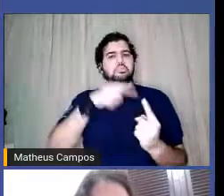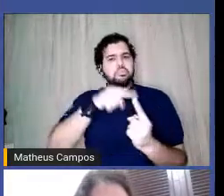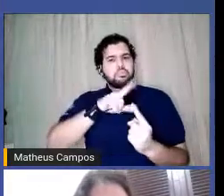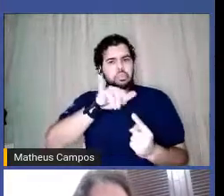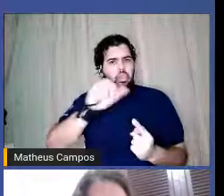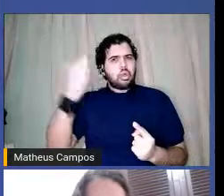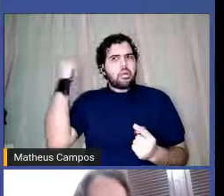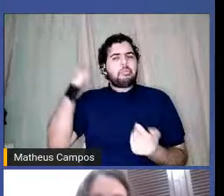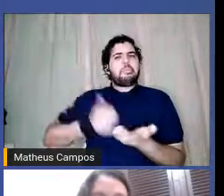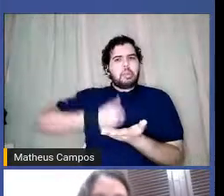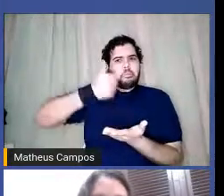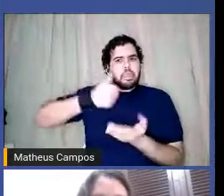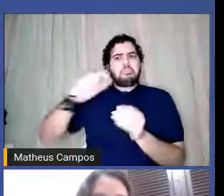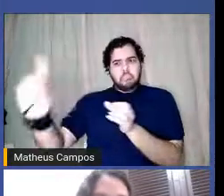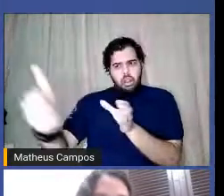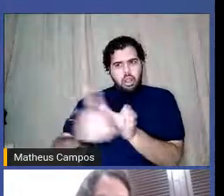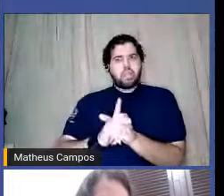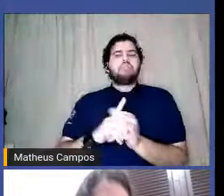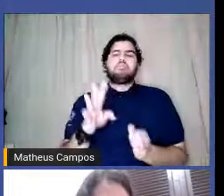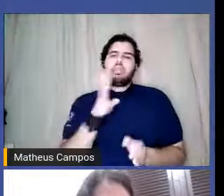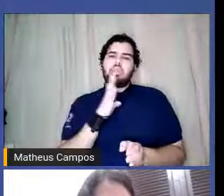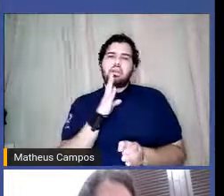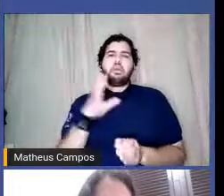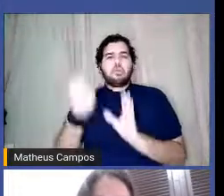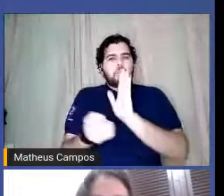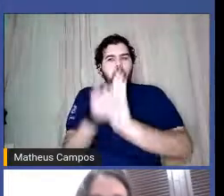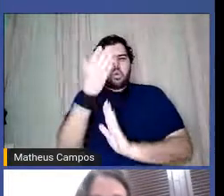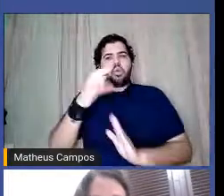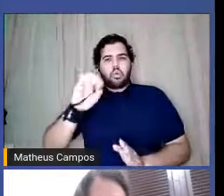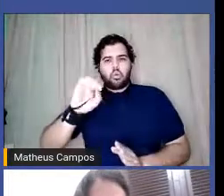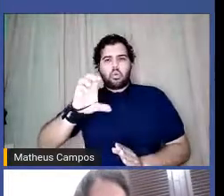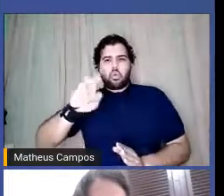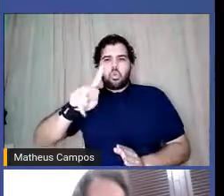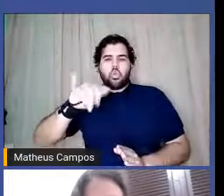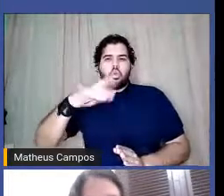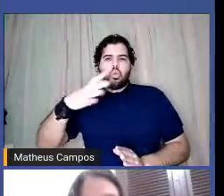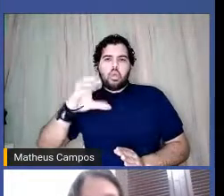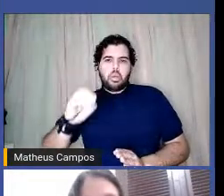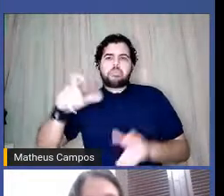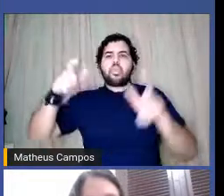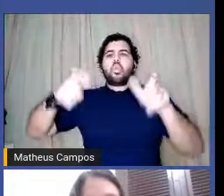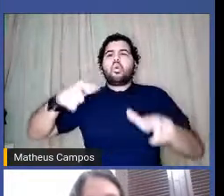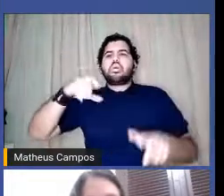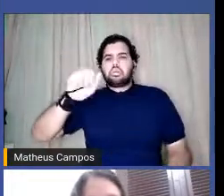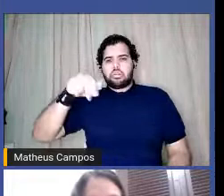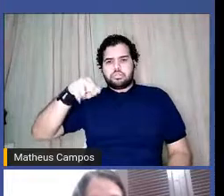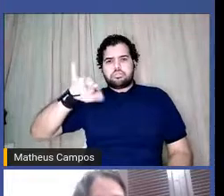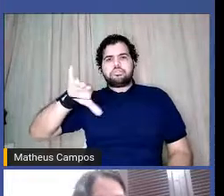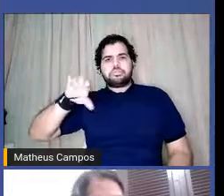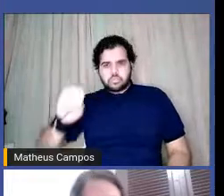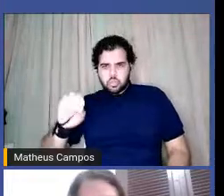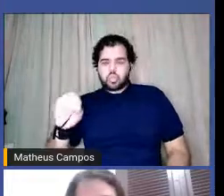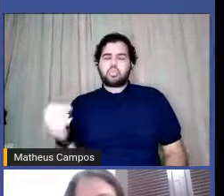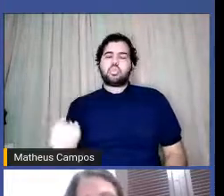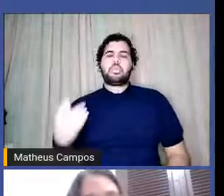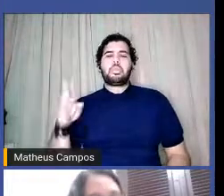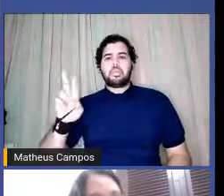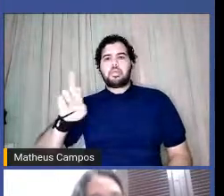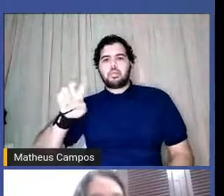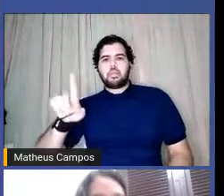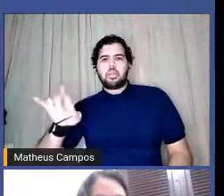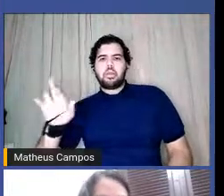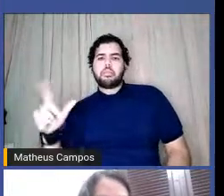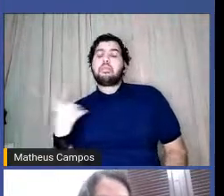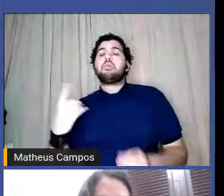que chegaram junto, conheci a Laís no Sarau Ocupação, lá no Antônio Bezerra. E aí, a Laís chegou junto e foi